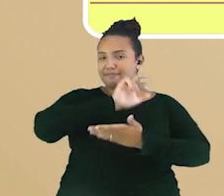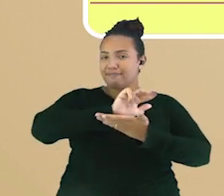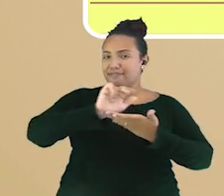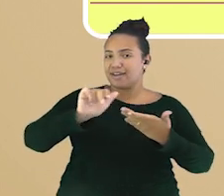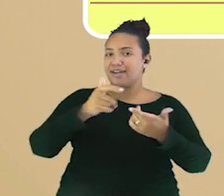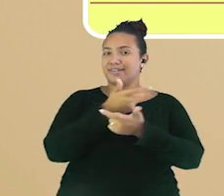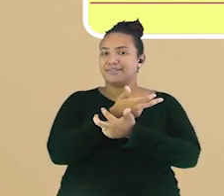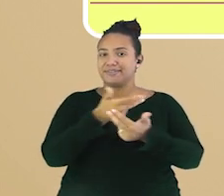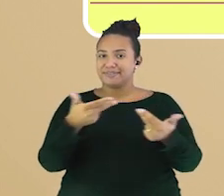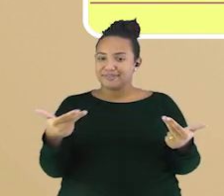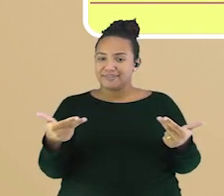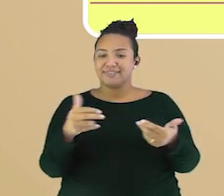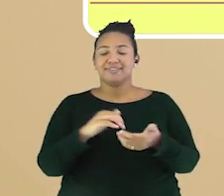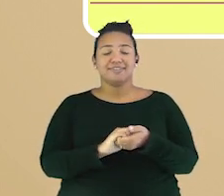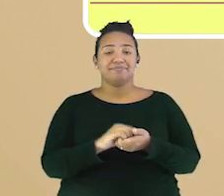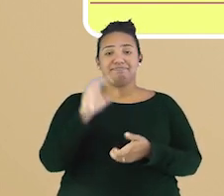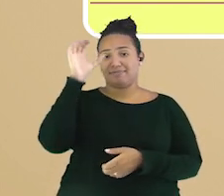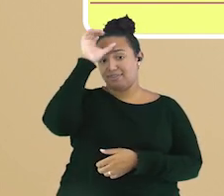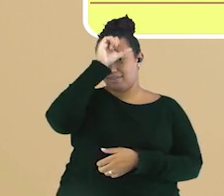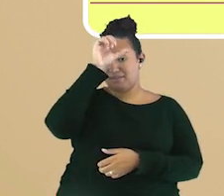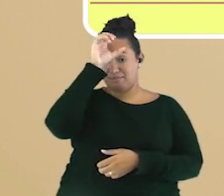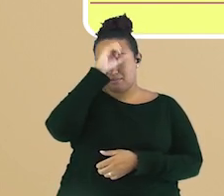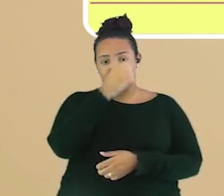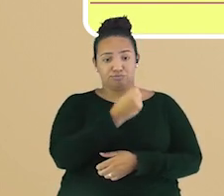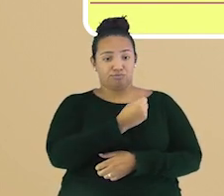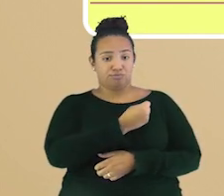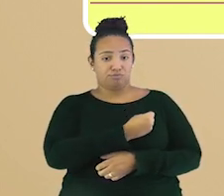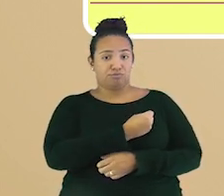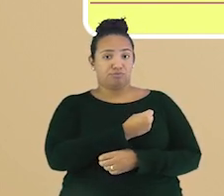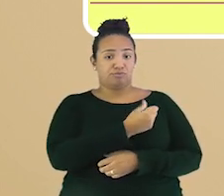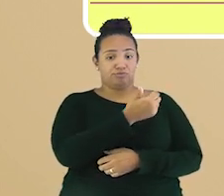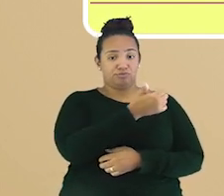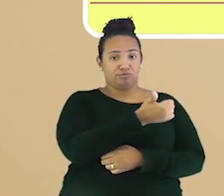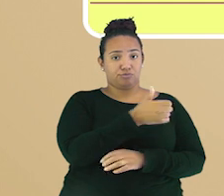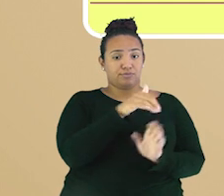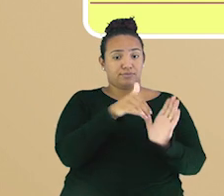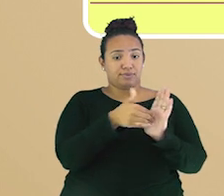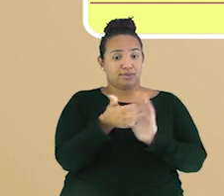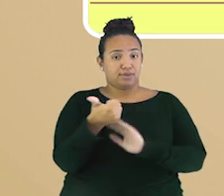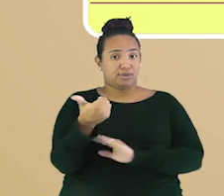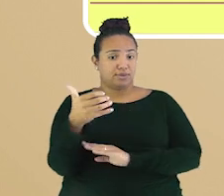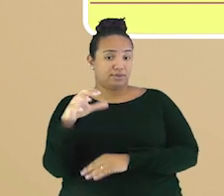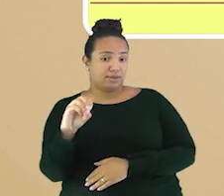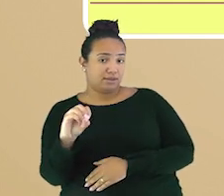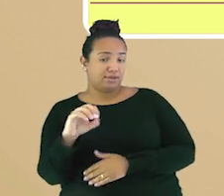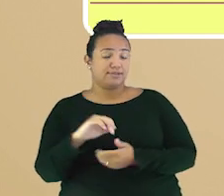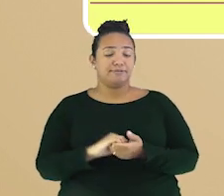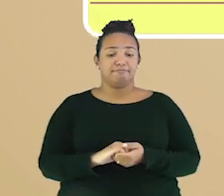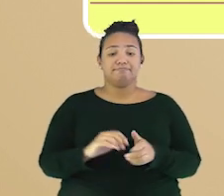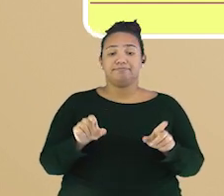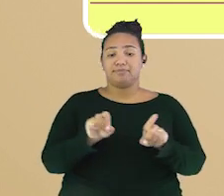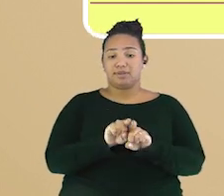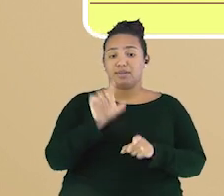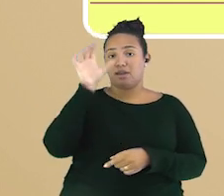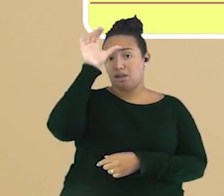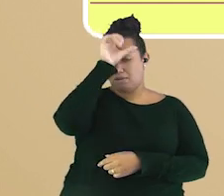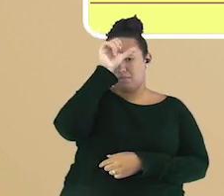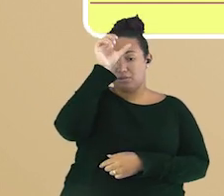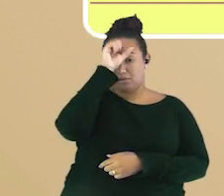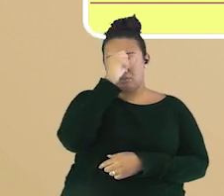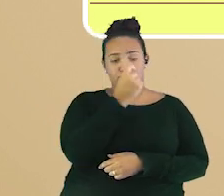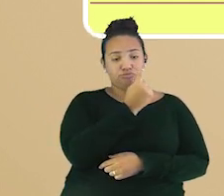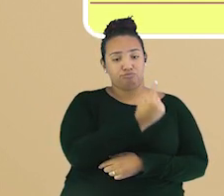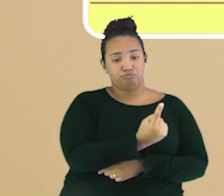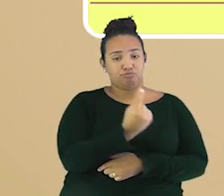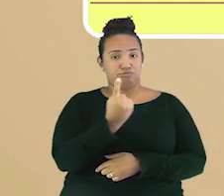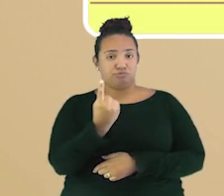mesmo? Aprendemos a sequência numérica de 1 até 10. Aprendemos a sequência de contagem de 1 em 1 e também de 2